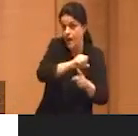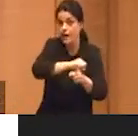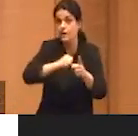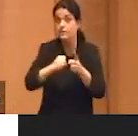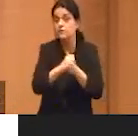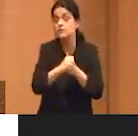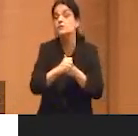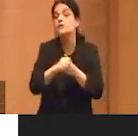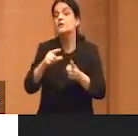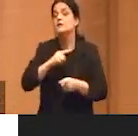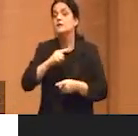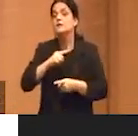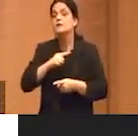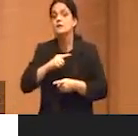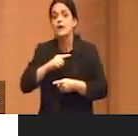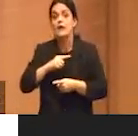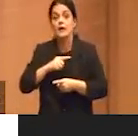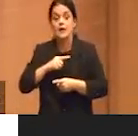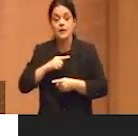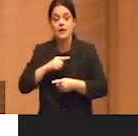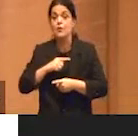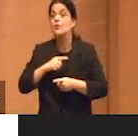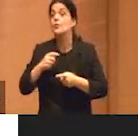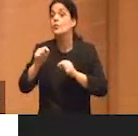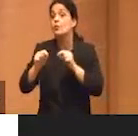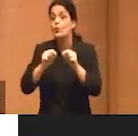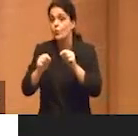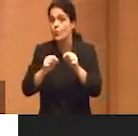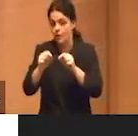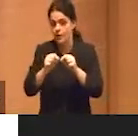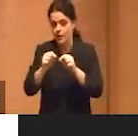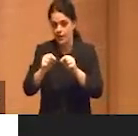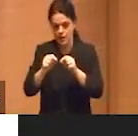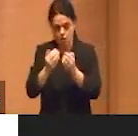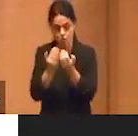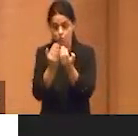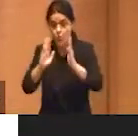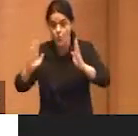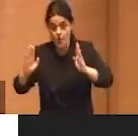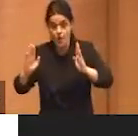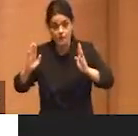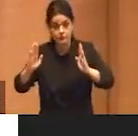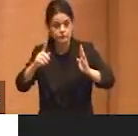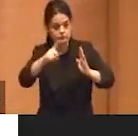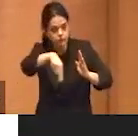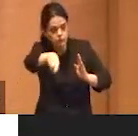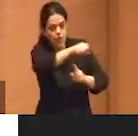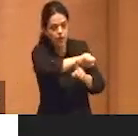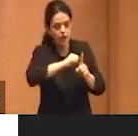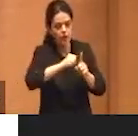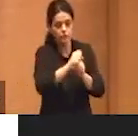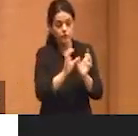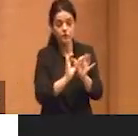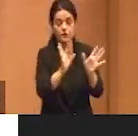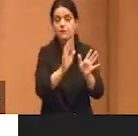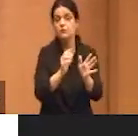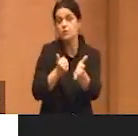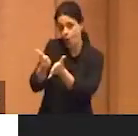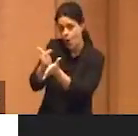startup poder entrar no mercado e vender para a sociedade o que quem quiser comprar e passa a